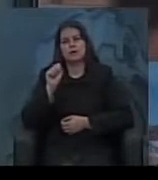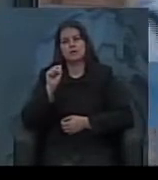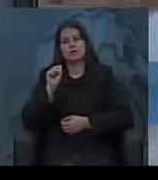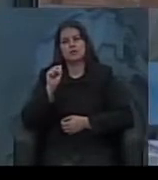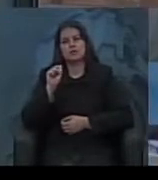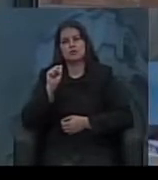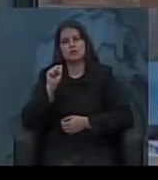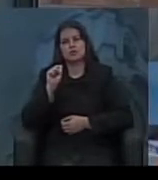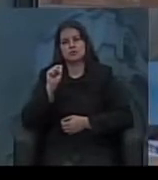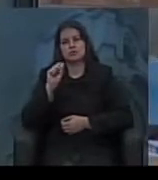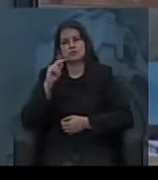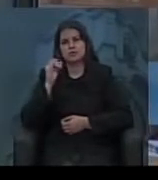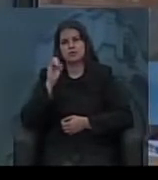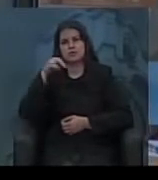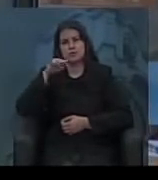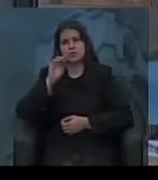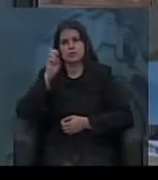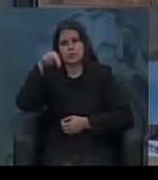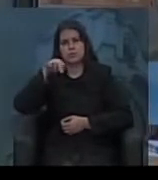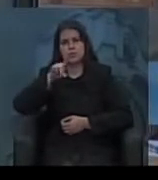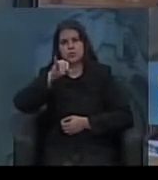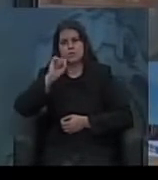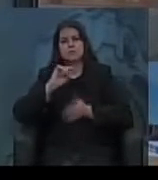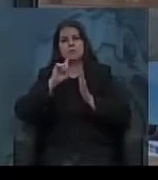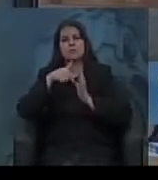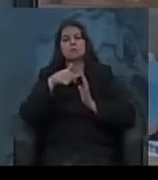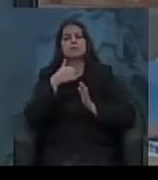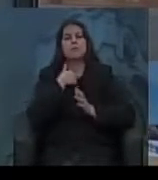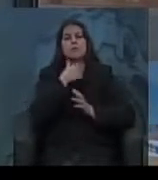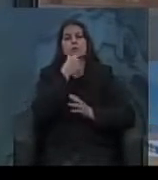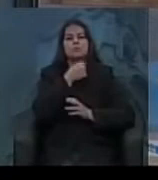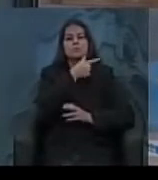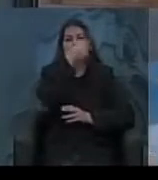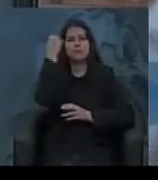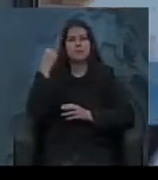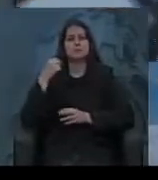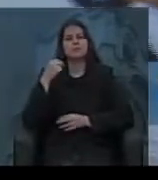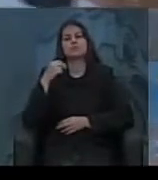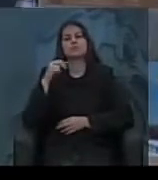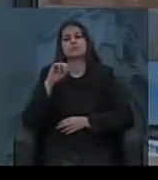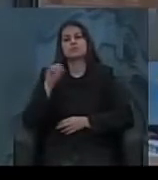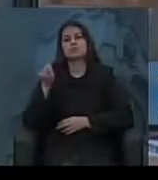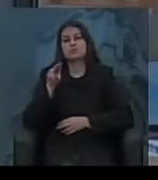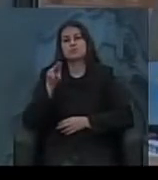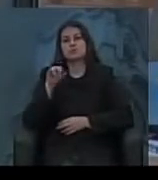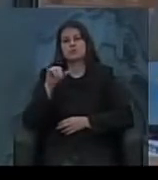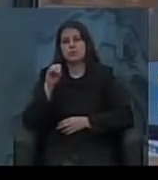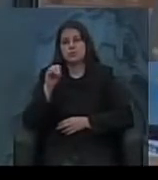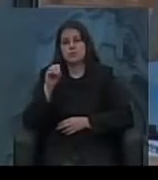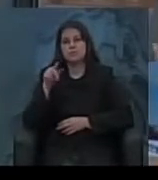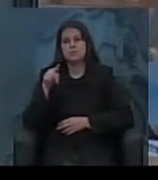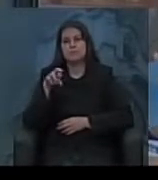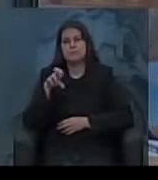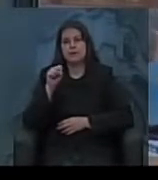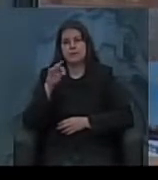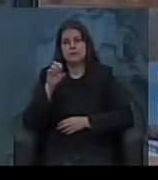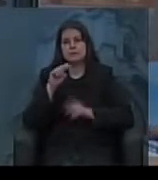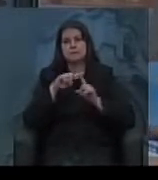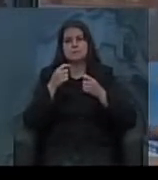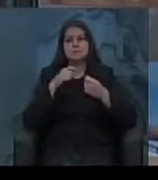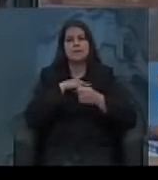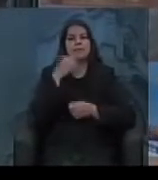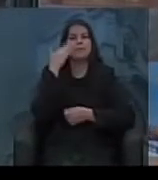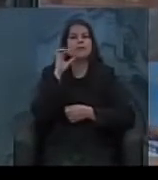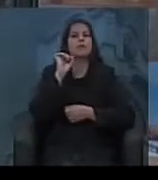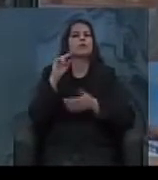e impede o presidente eleito, que vai ser Júlio Prestes, não confundir com Luiz Carlos Prestes, mas tem que entender também as